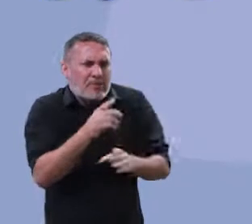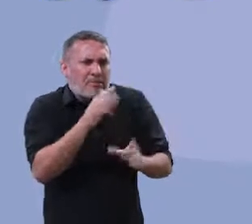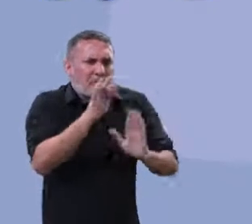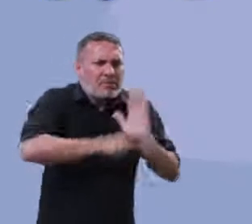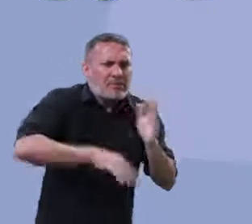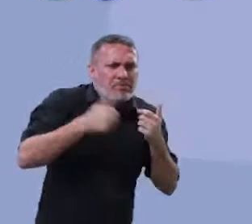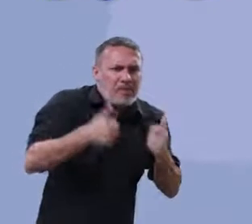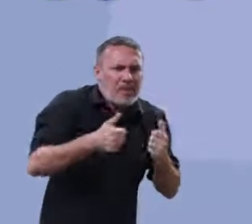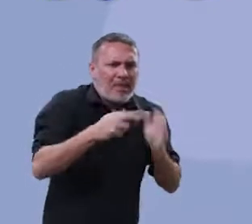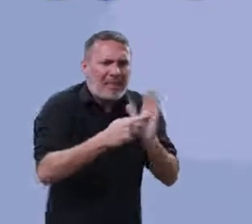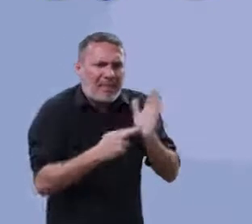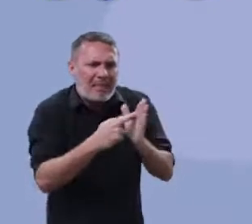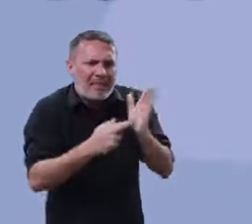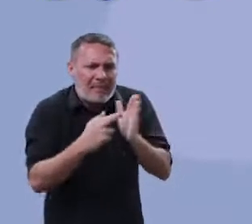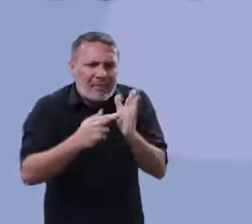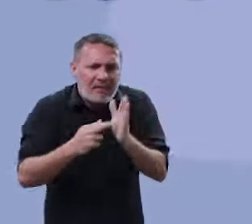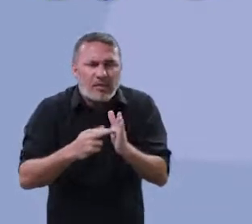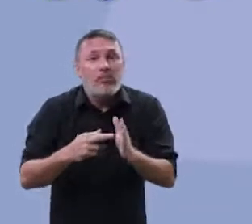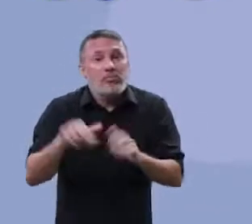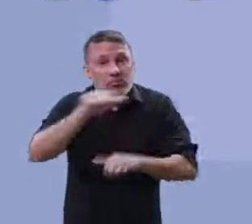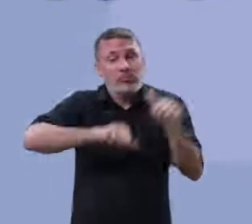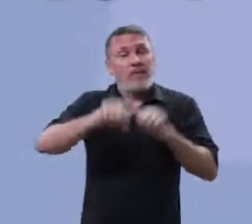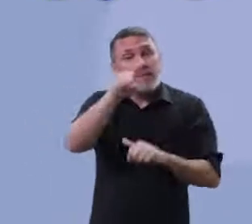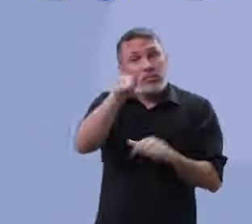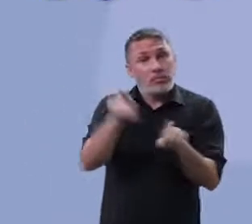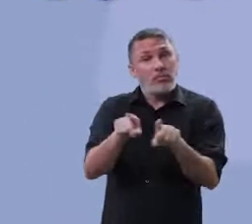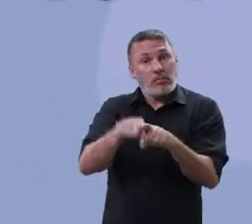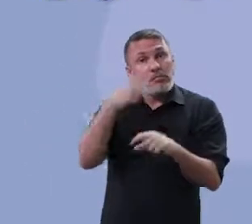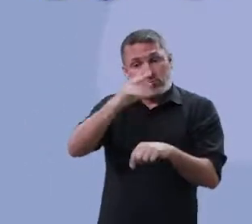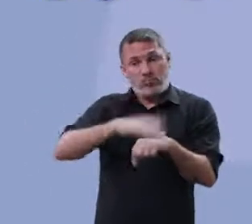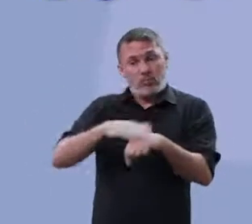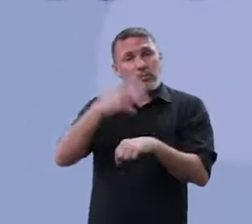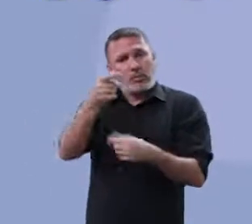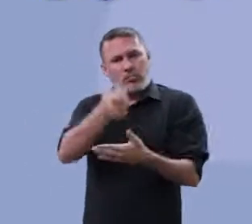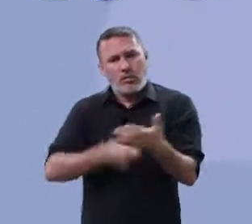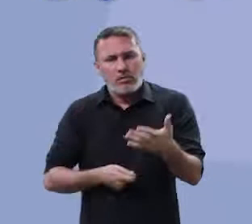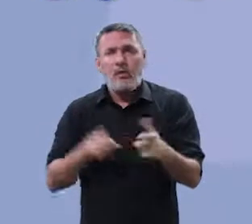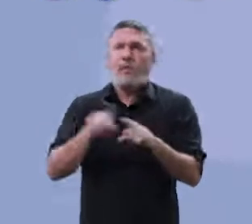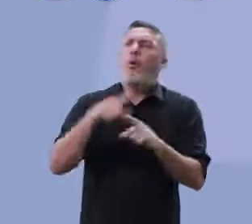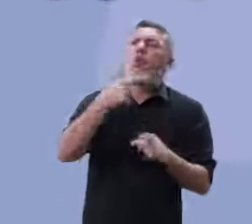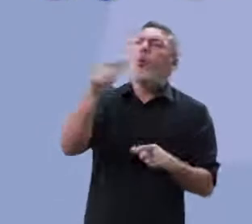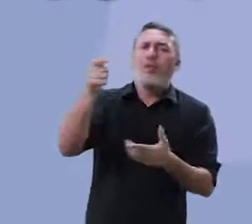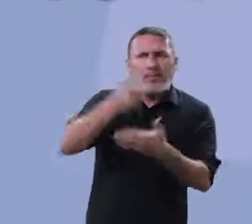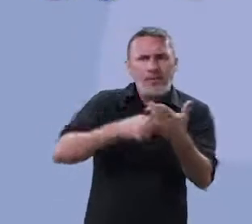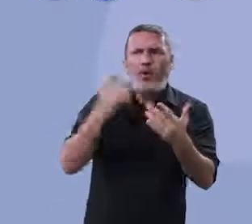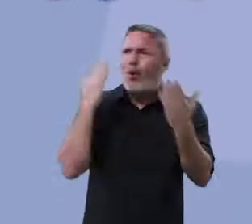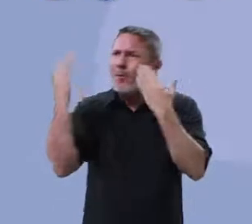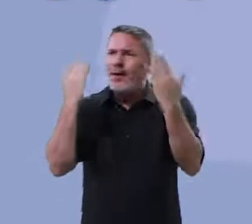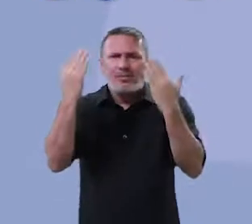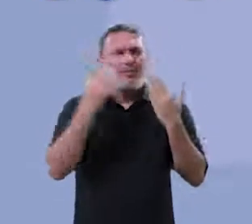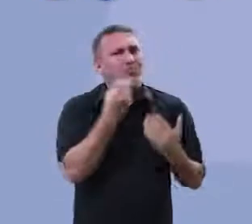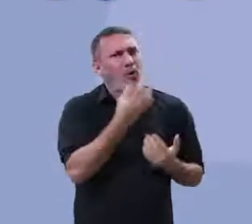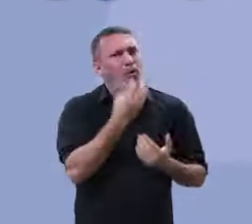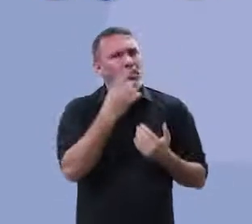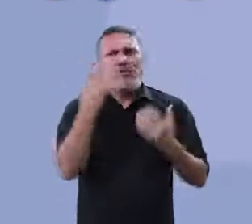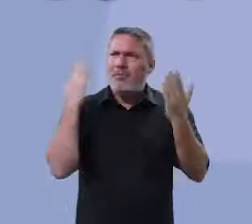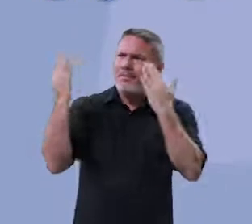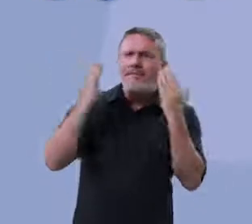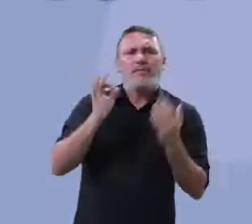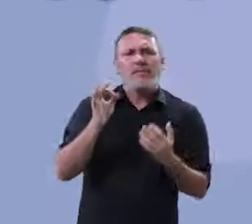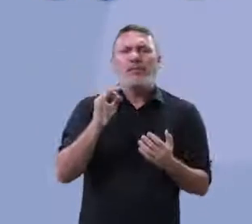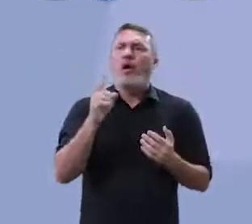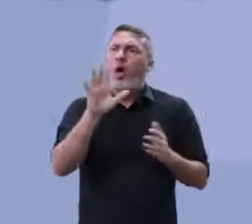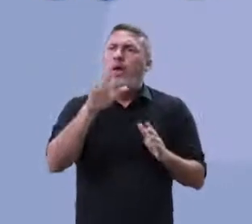se você fundamentou o seu texto e assim sucessivamente. Você precisa fazer isso nos textos, em outros textos. Então, é muito legal você colocar, ó,